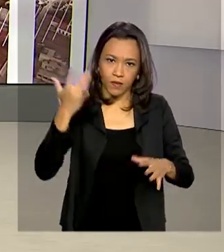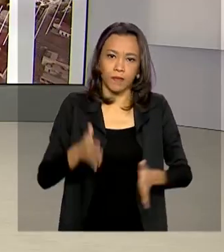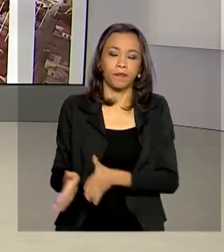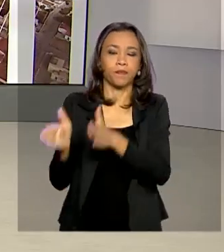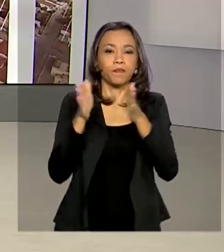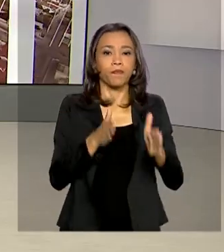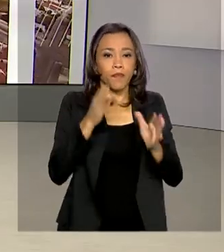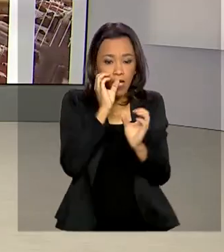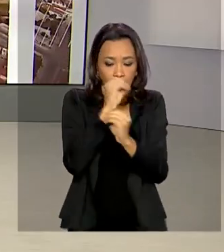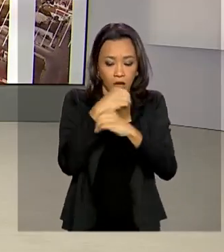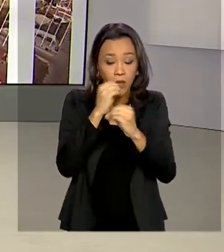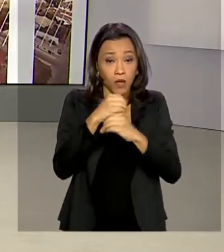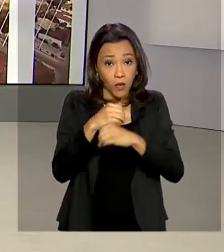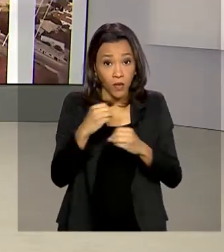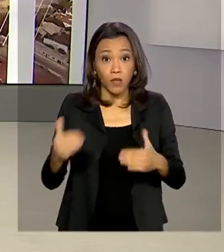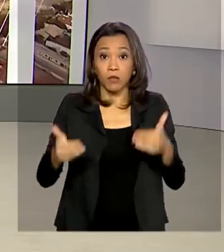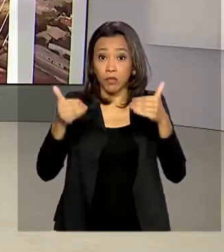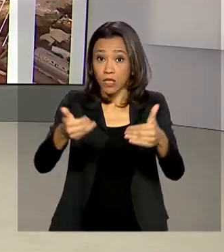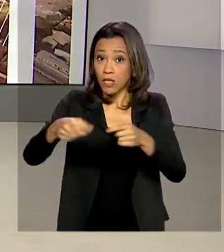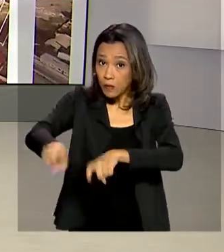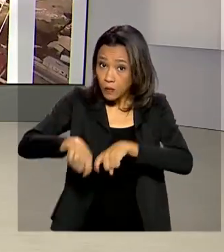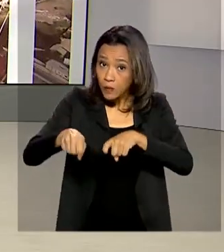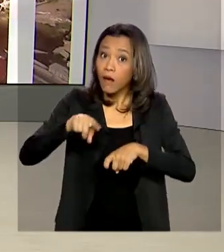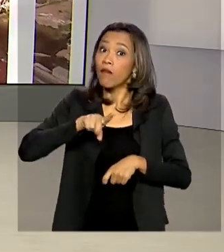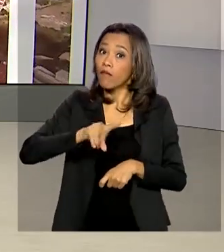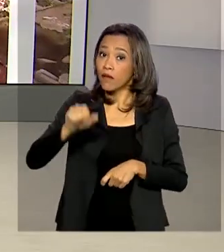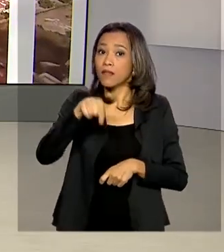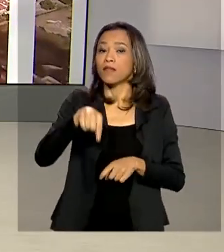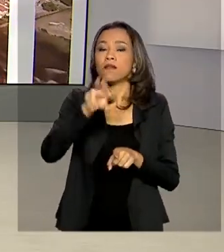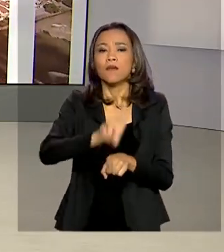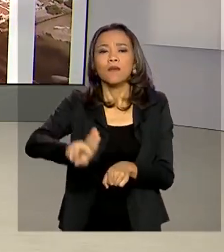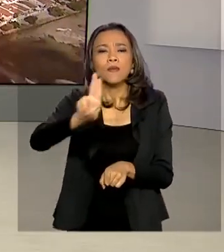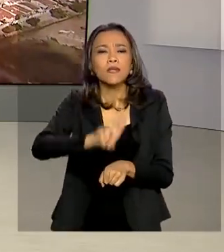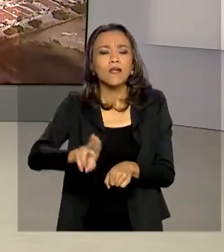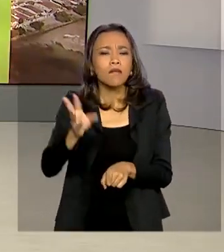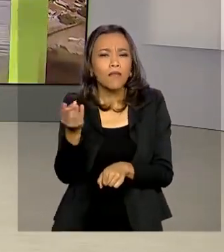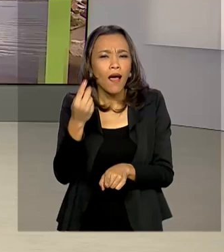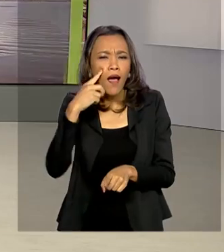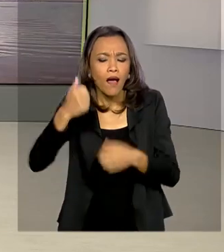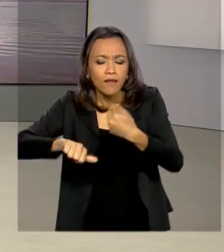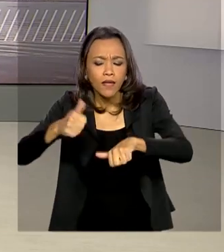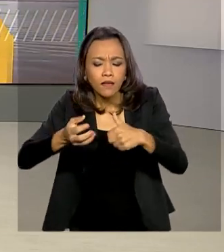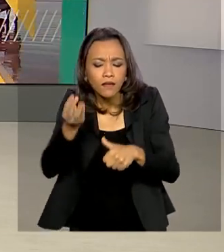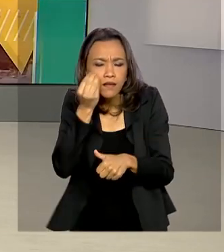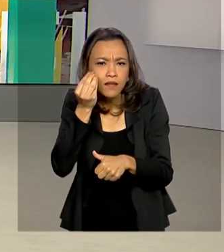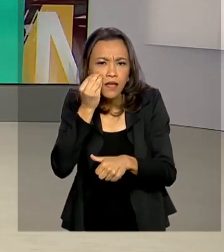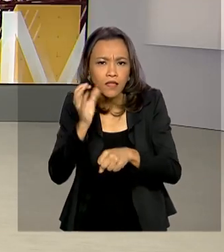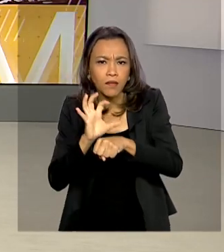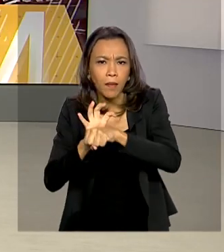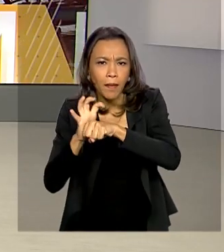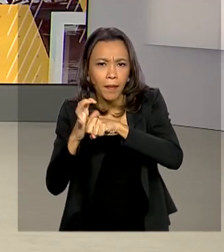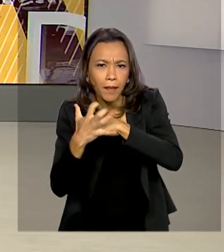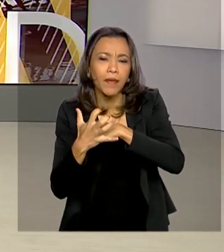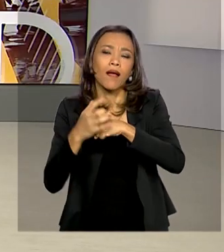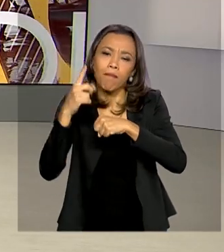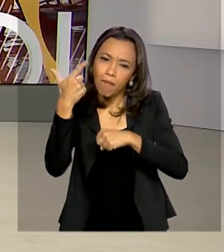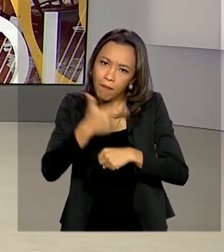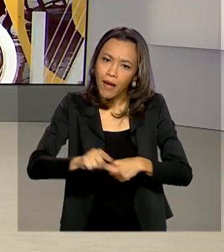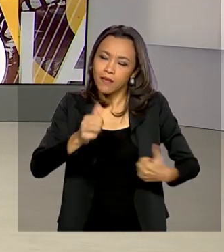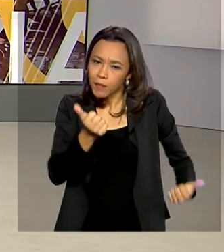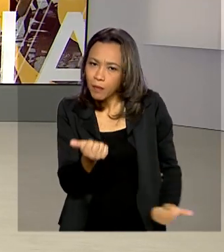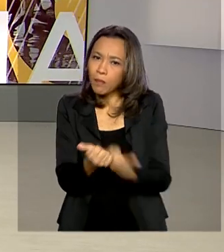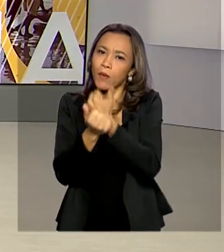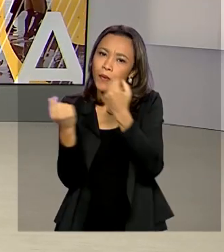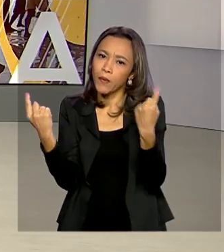E laboratórios do Ministério da Agricultura vão ser usados para analisar testes da Covid-19. É mais um reforço no